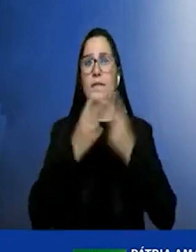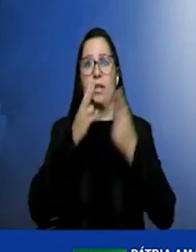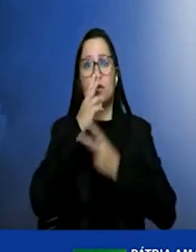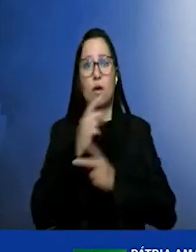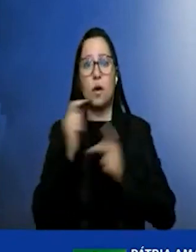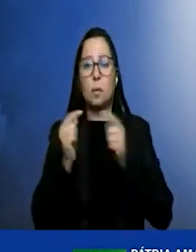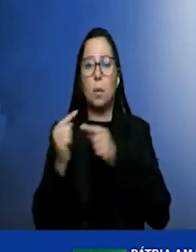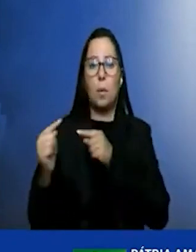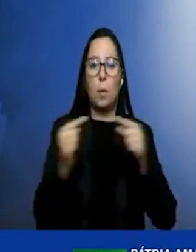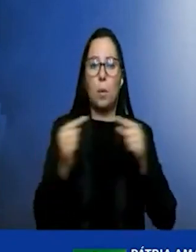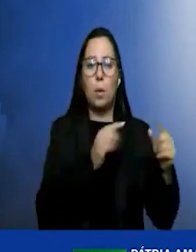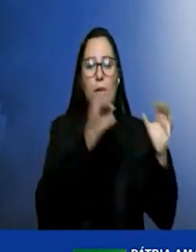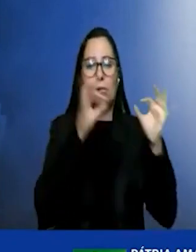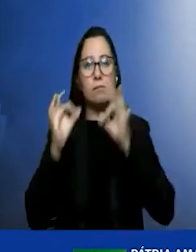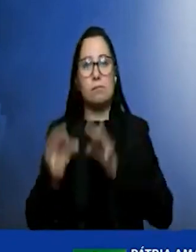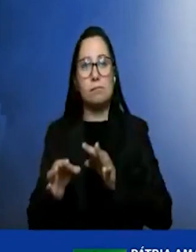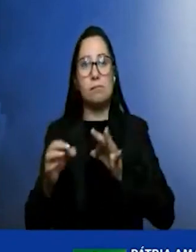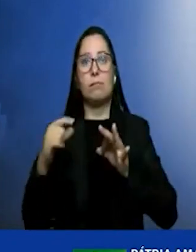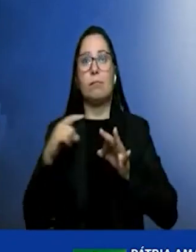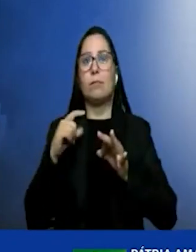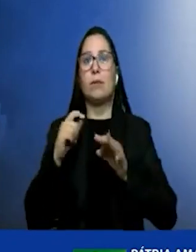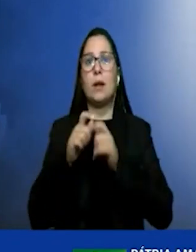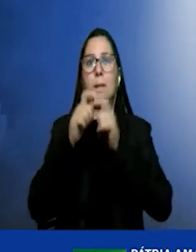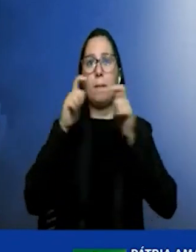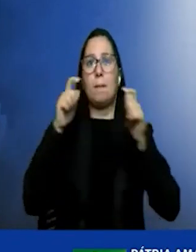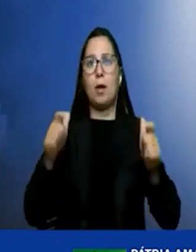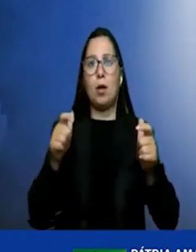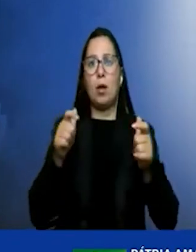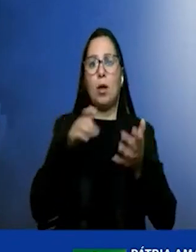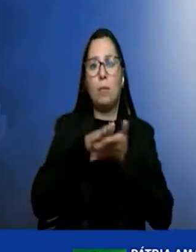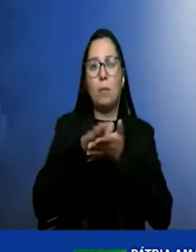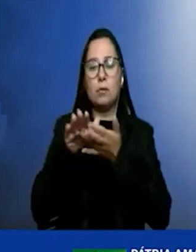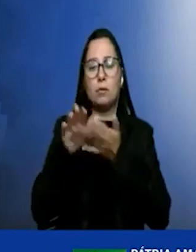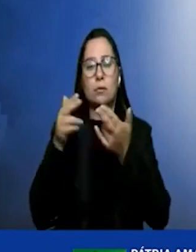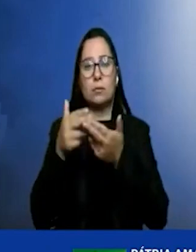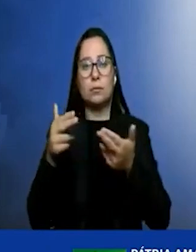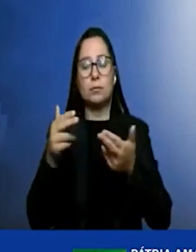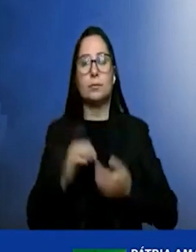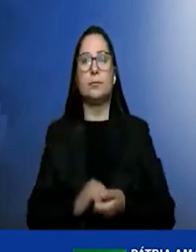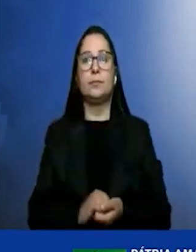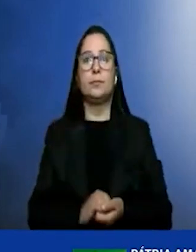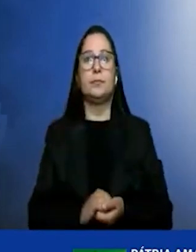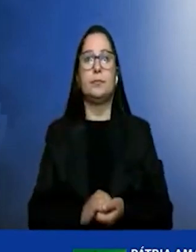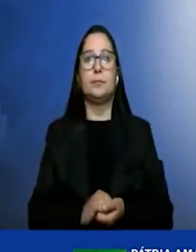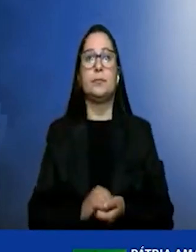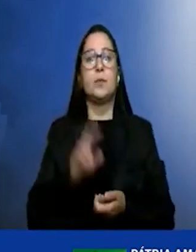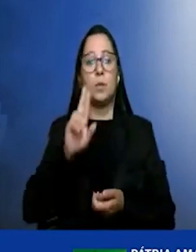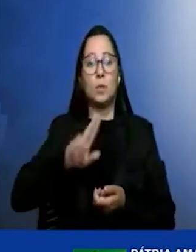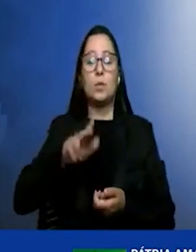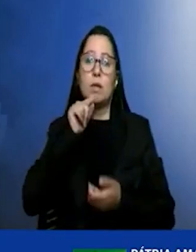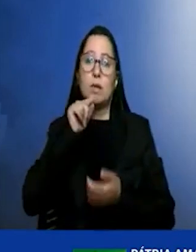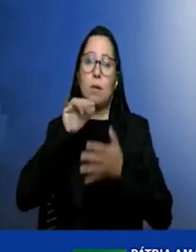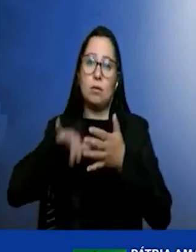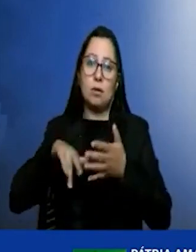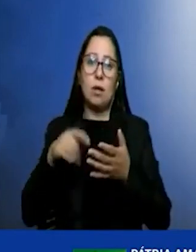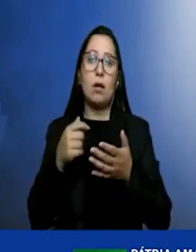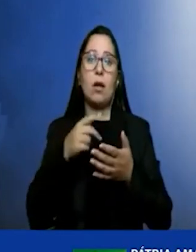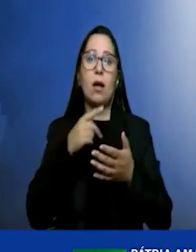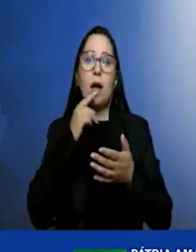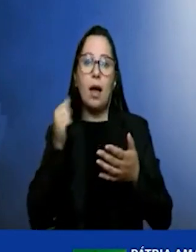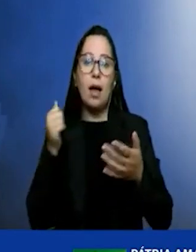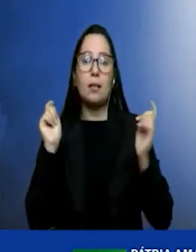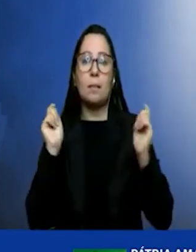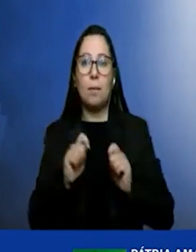necessária para ter um capex maior para eventualmente ter um opex maior mesmo usando água salgada existe a mesma oportunidade para o